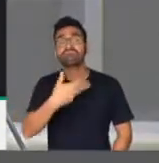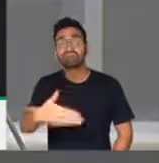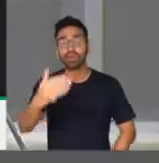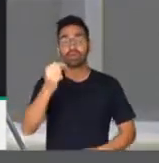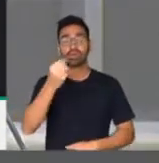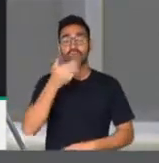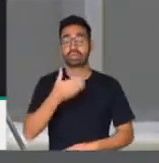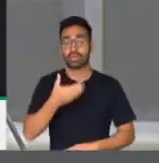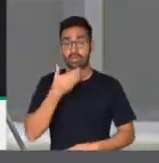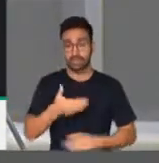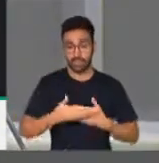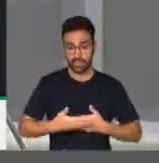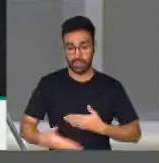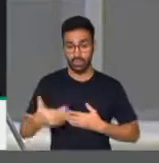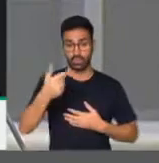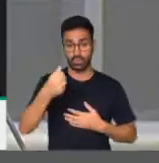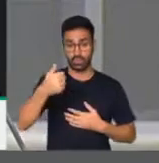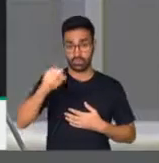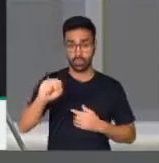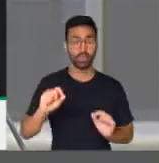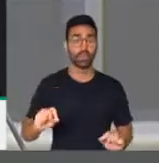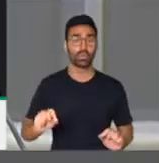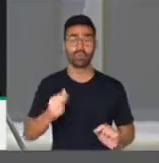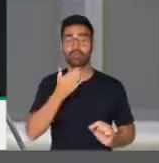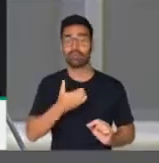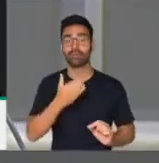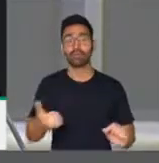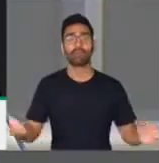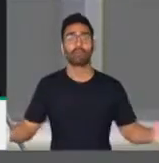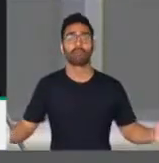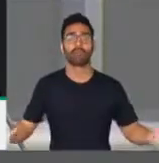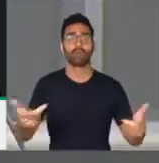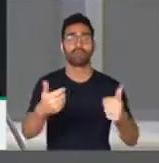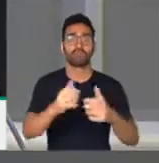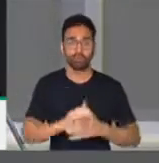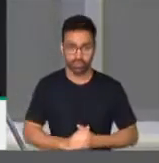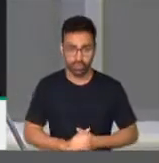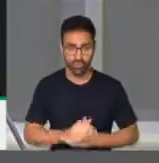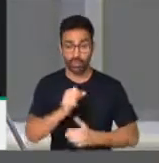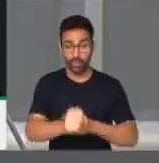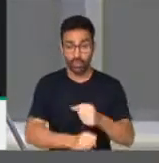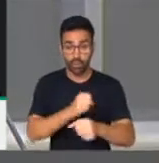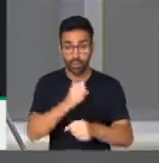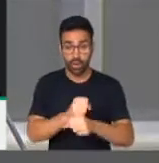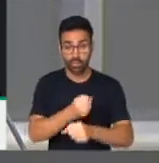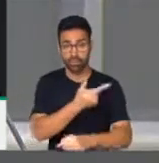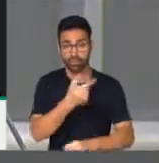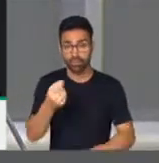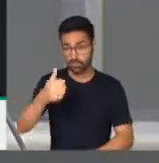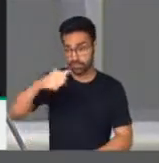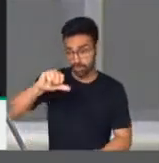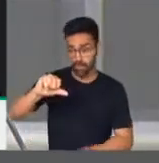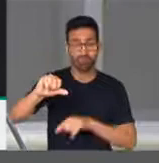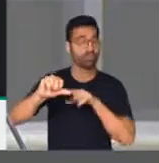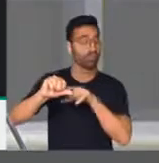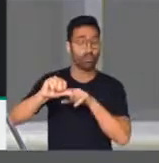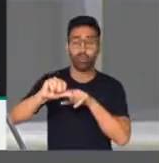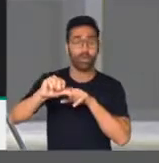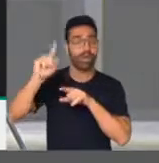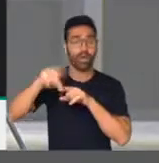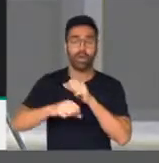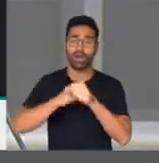Natal de 2018 seja um Natal maravilhoso, que este ano de 2019 seja um ano